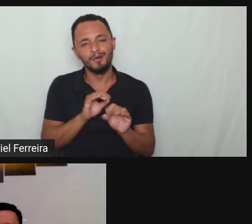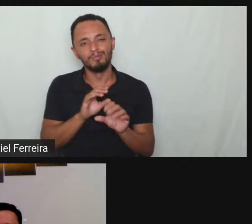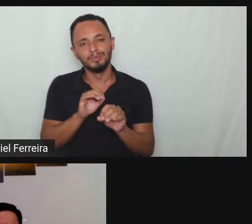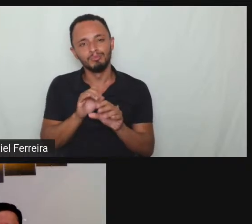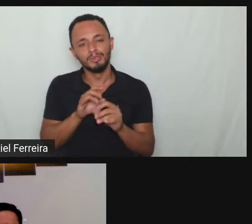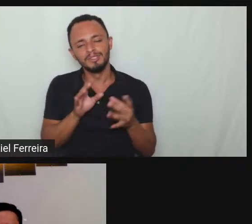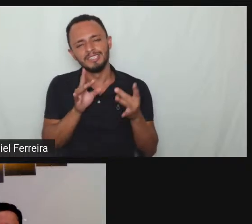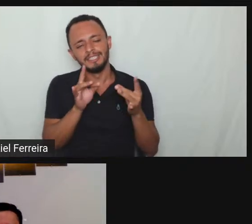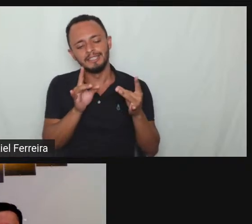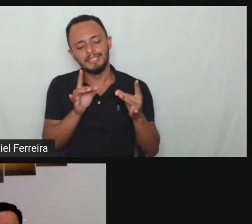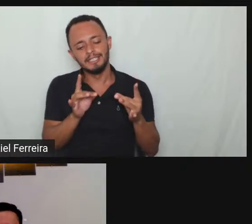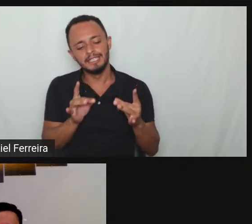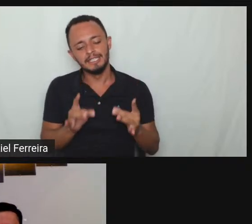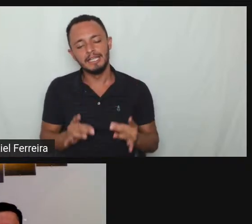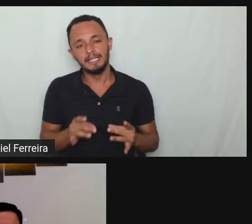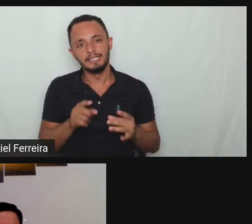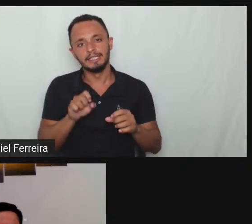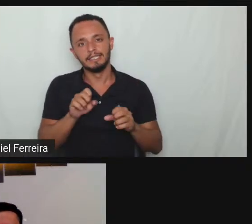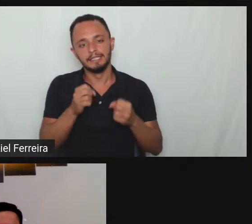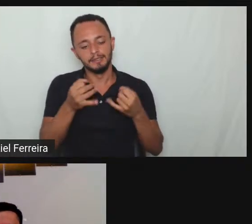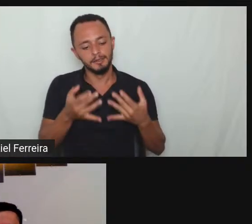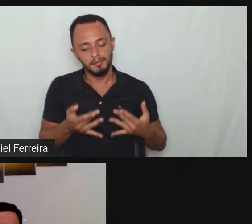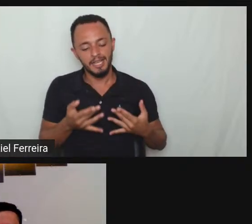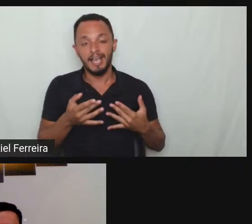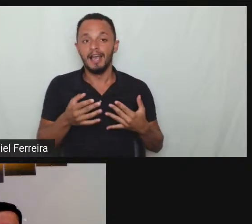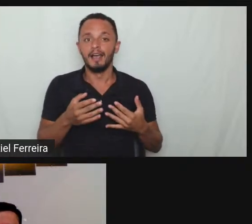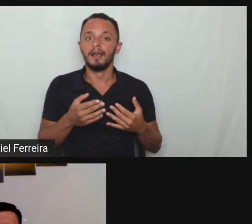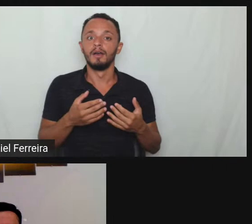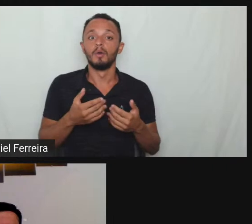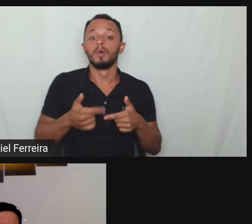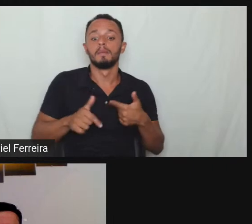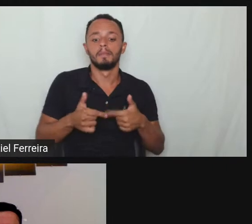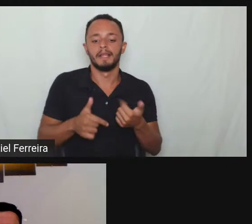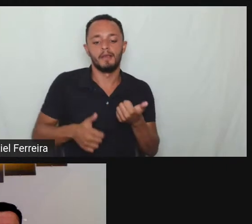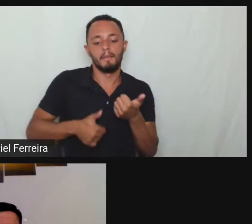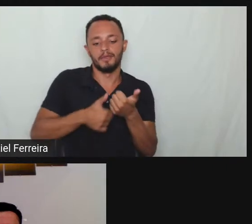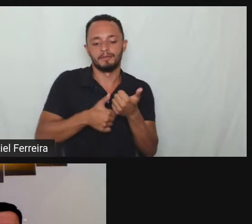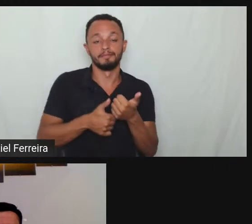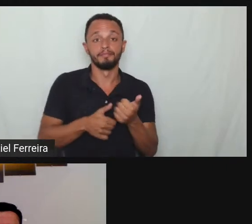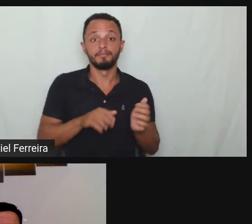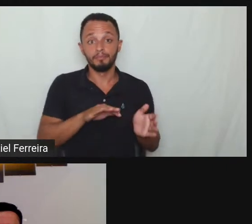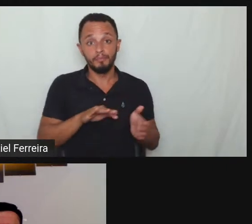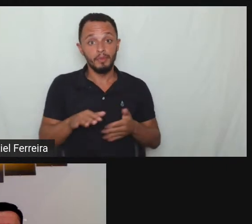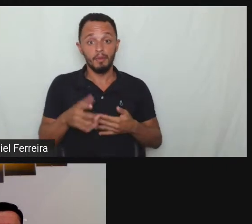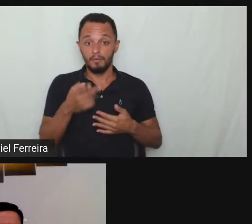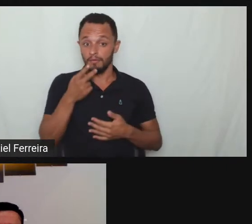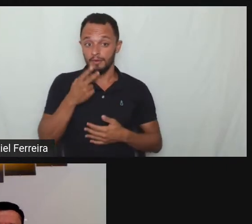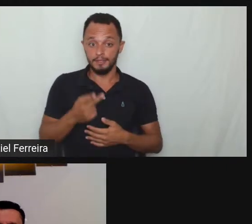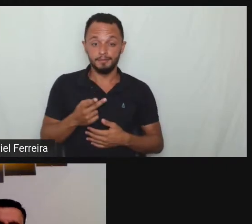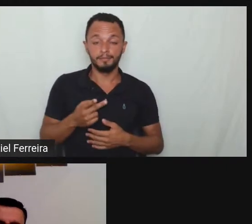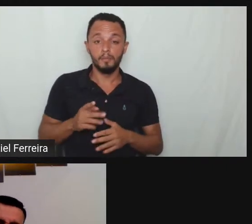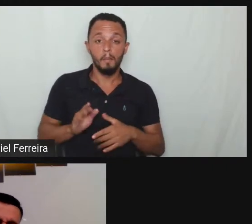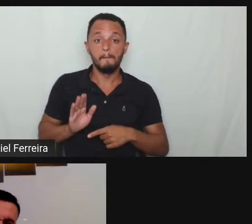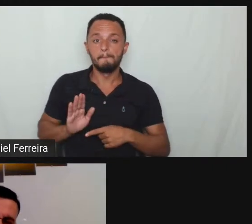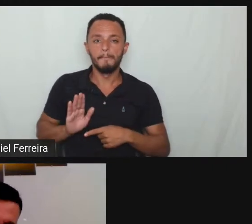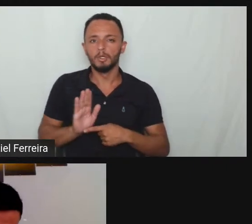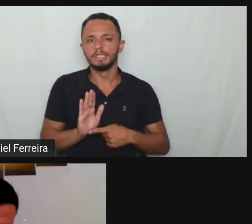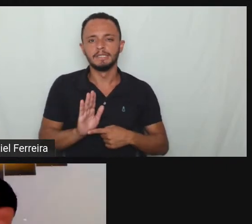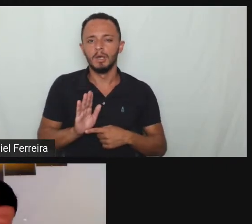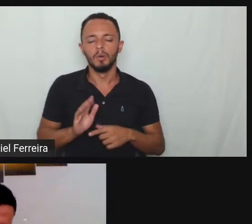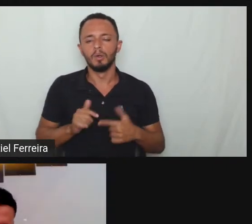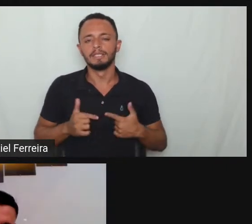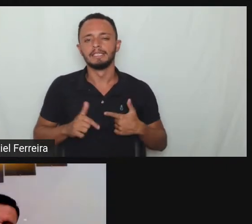especificamente do emprego apoiado tá Marcelo vamos falar da proteção trabalhista aqui o pessoal já sabe que tem uma lei de cotas